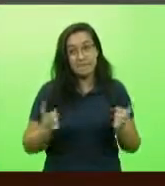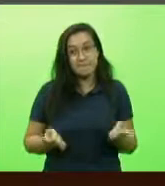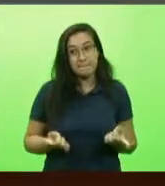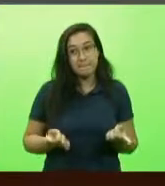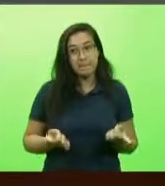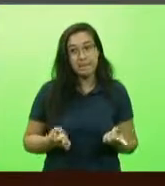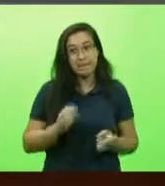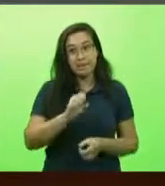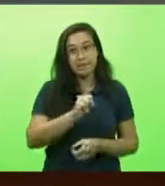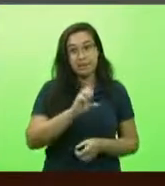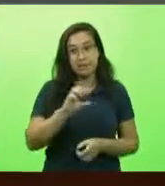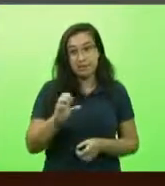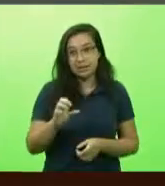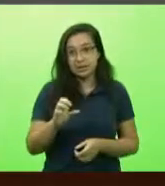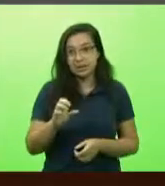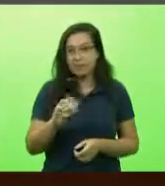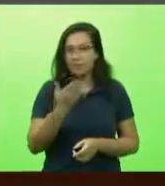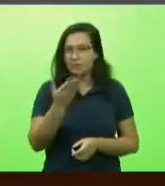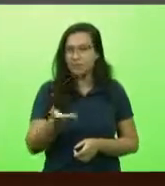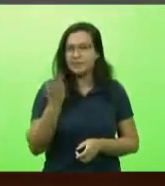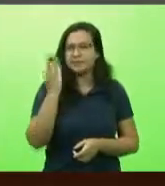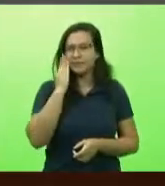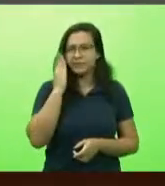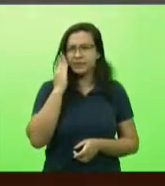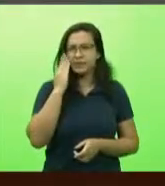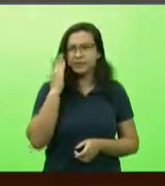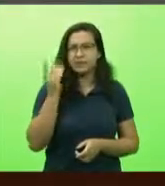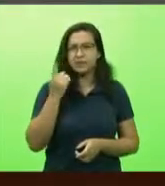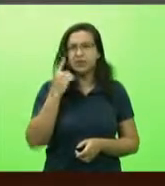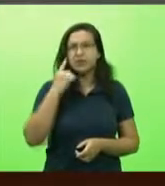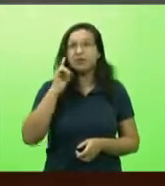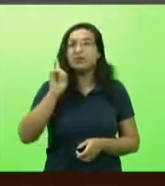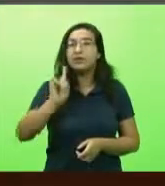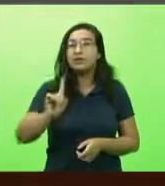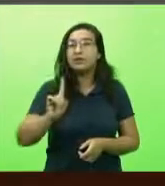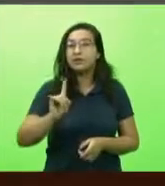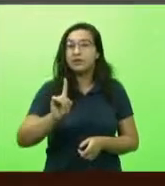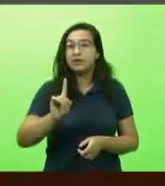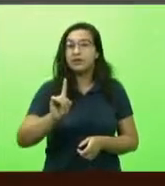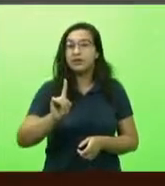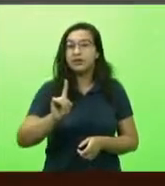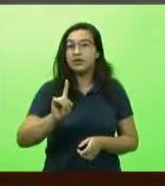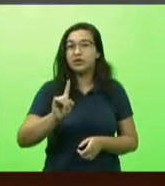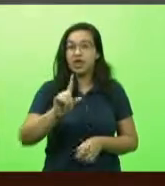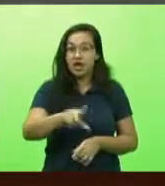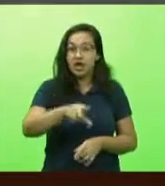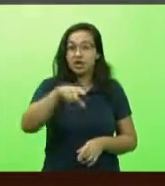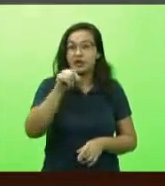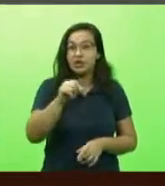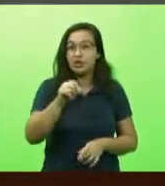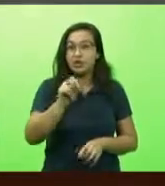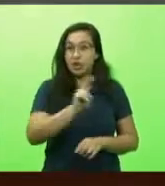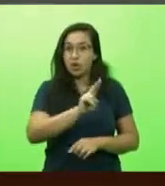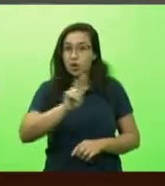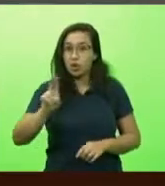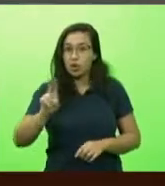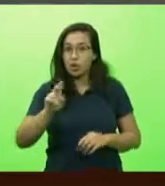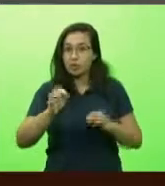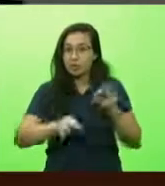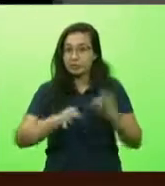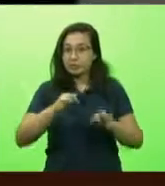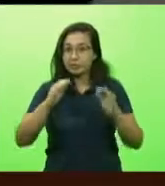vocês sabiam que desde o dia em que foi sorteado o nome do desembargador para